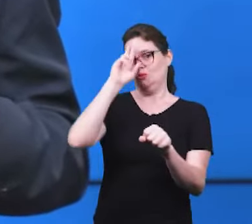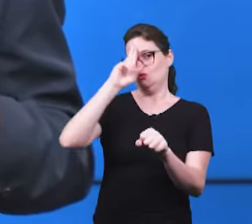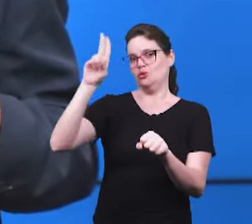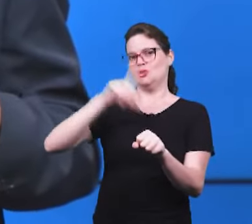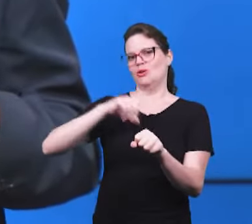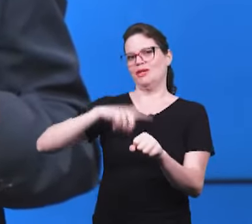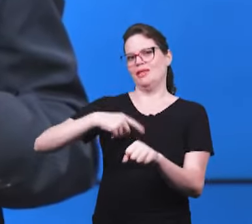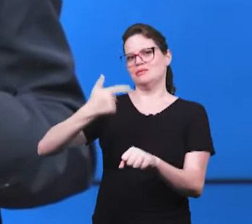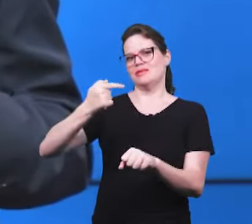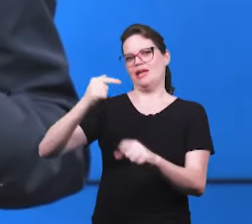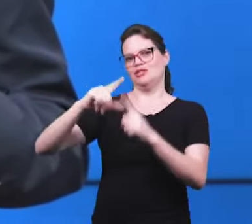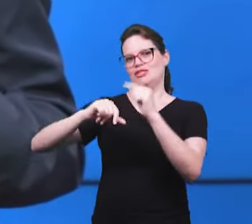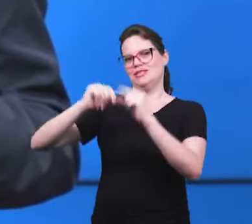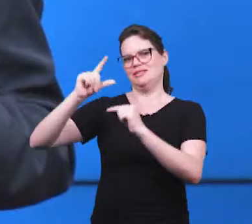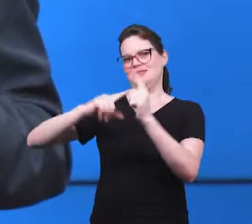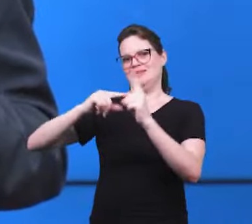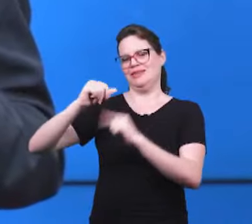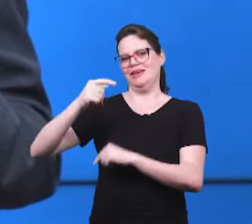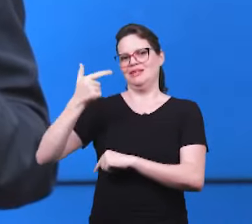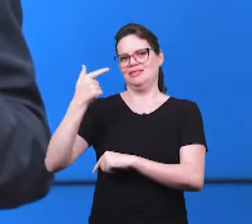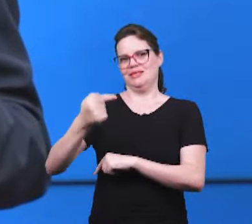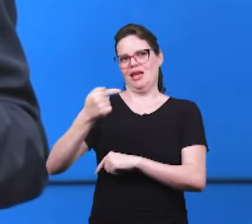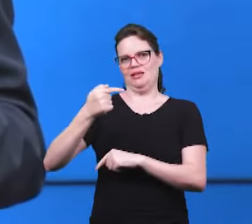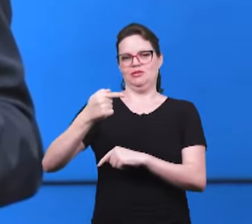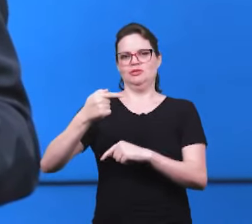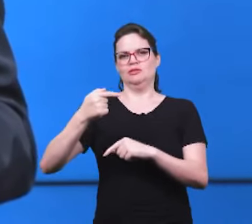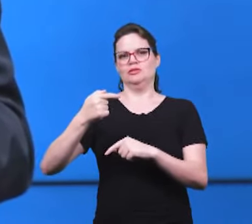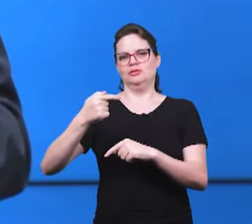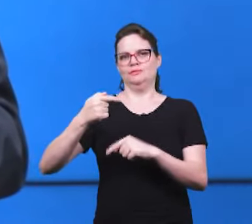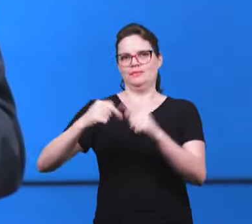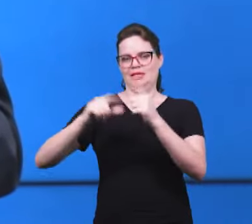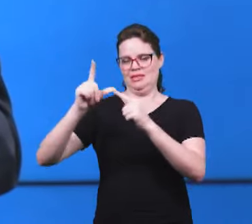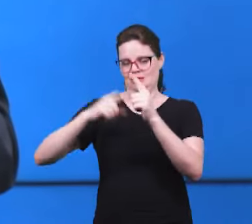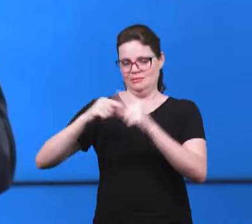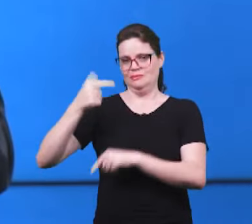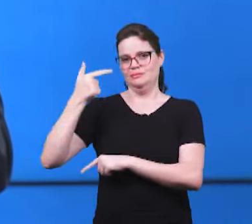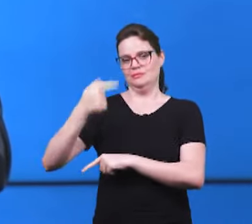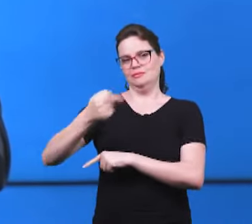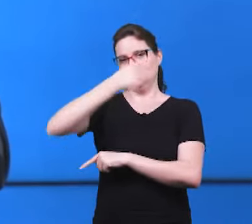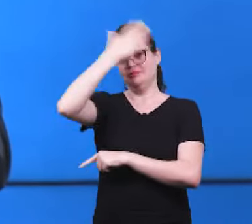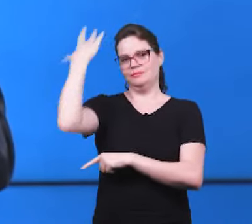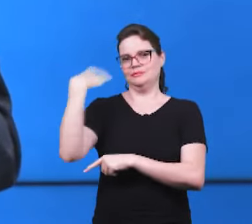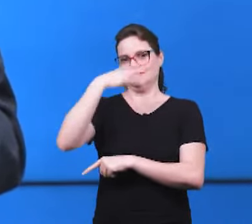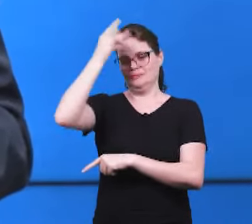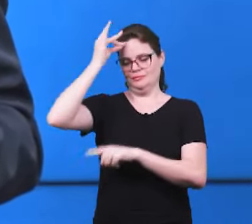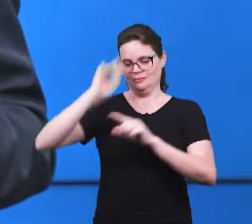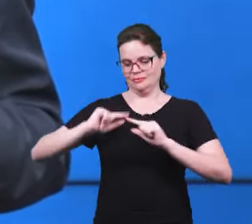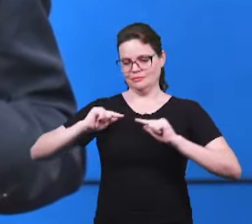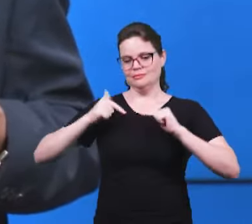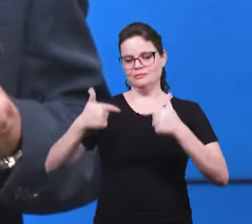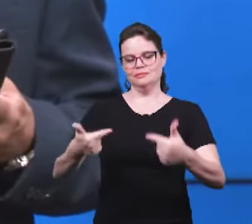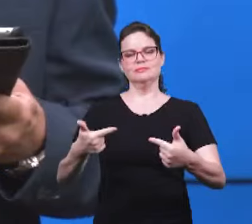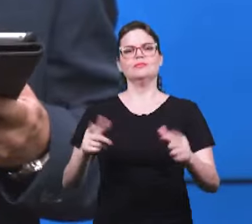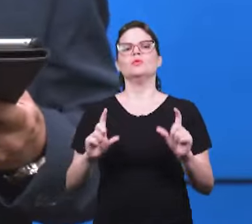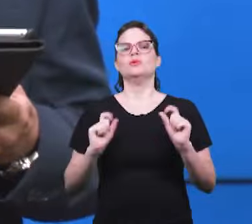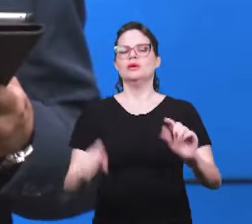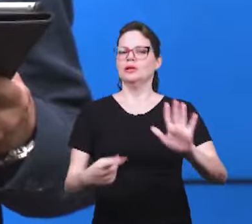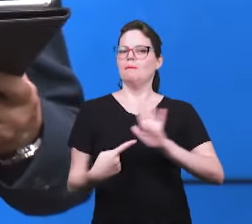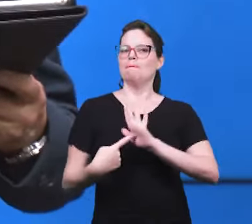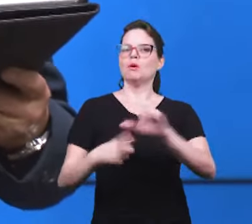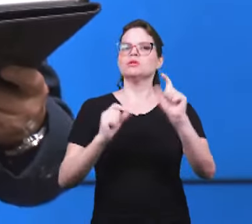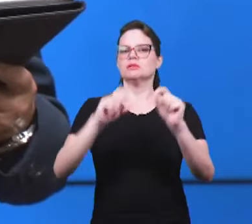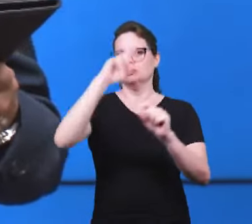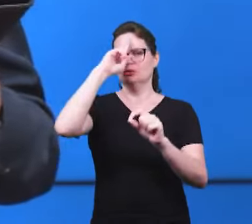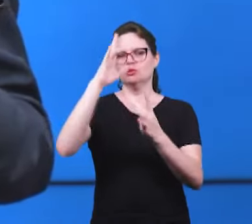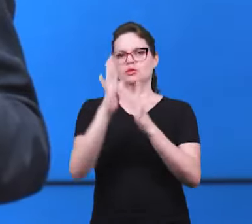espíritos e as sete igrejas ou seja os sete castiçais as sete estrelas perdão as sete estrelas mostrando ali o controle